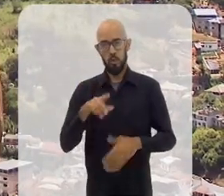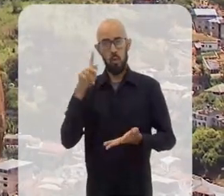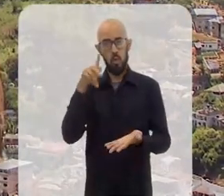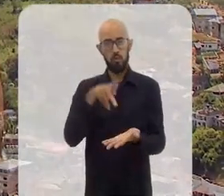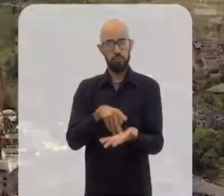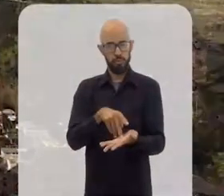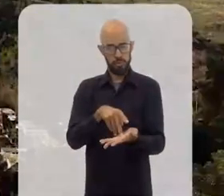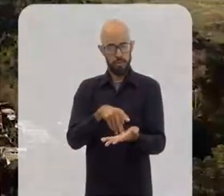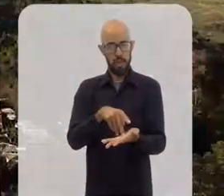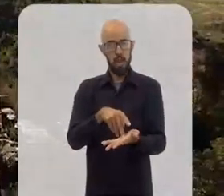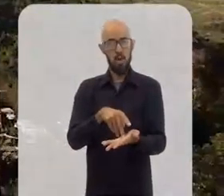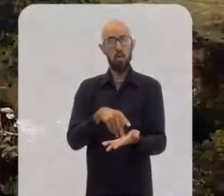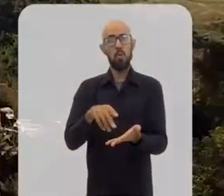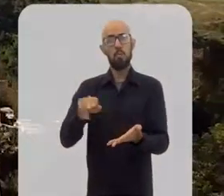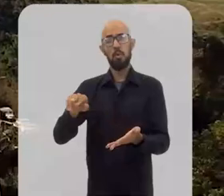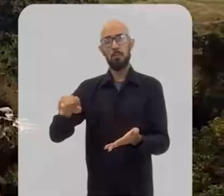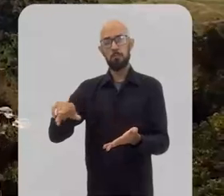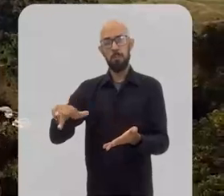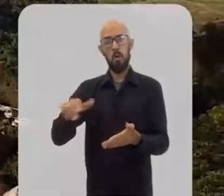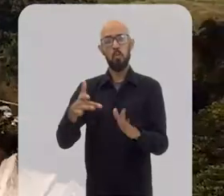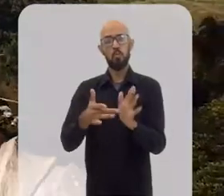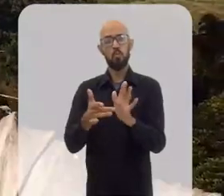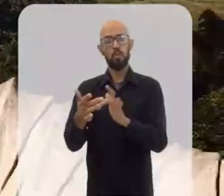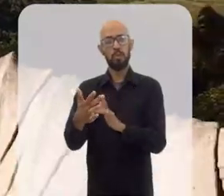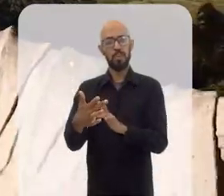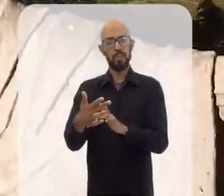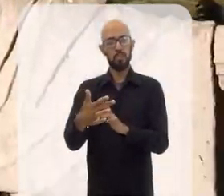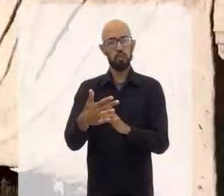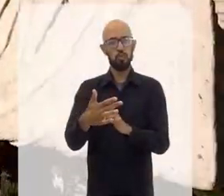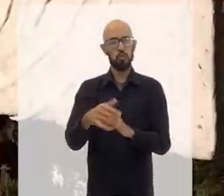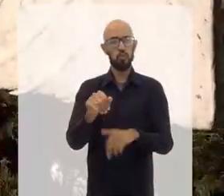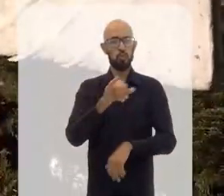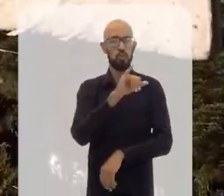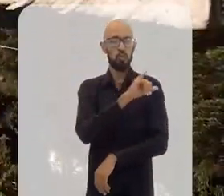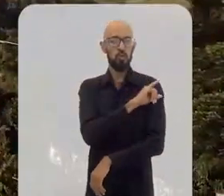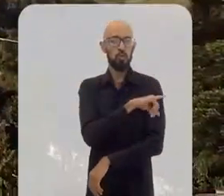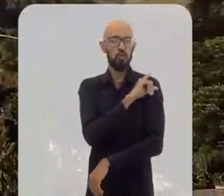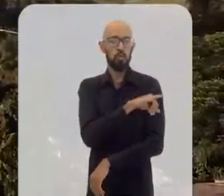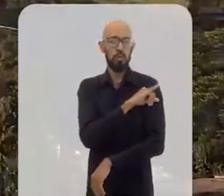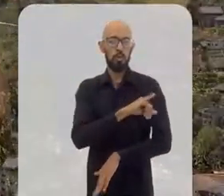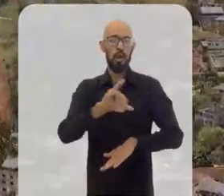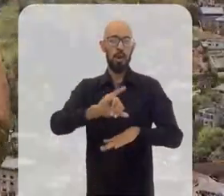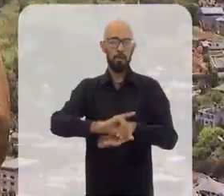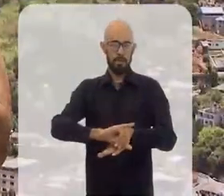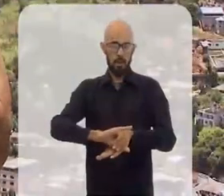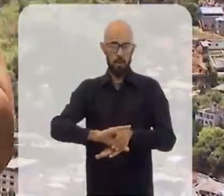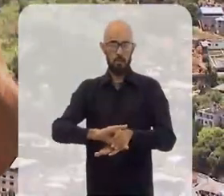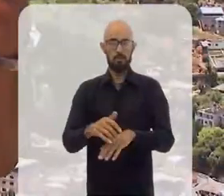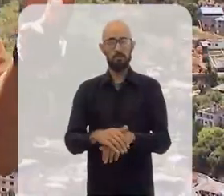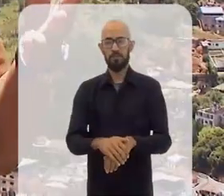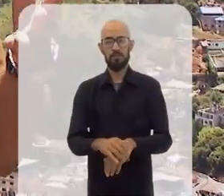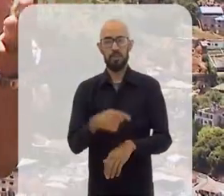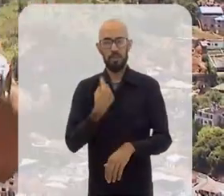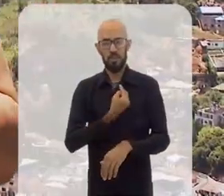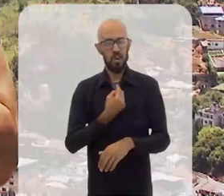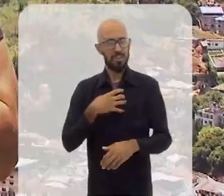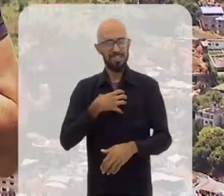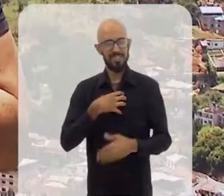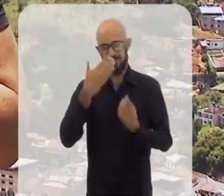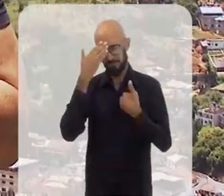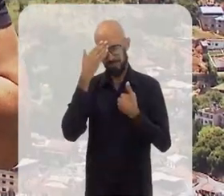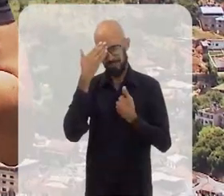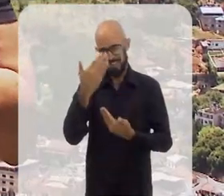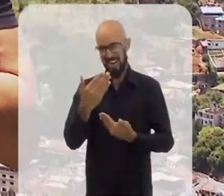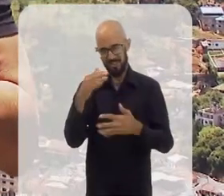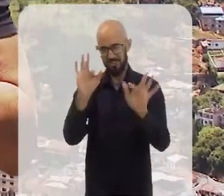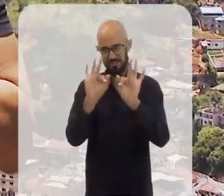primeiro Cristo do Brasil, a ser oficialmente reconhecido como Cristo Irmão pelo Cristo Redentor do Corcovado, que é uma das sete novas maravilhas do